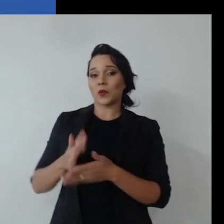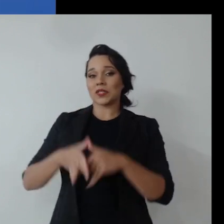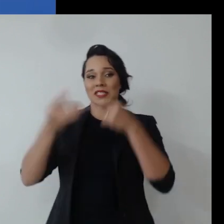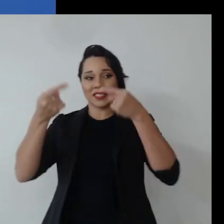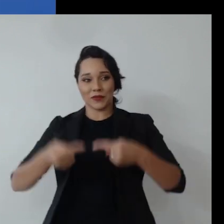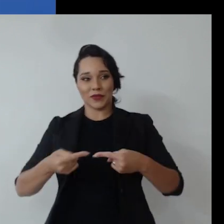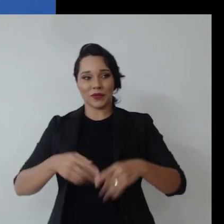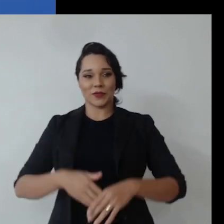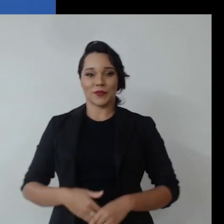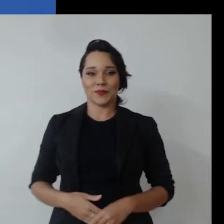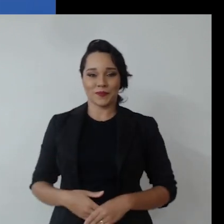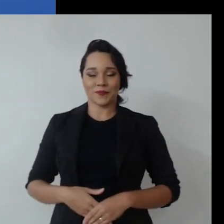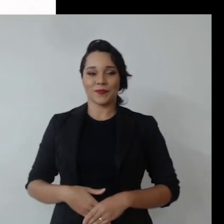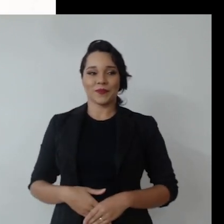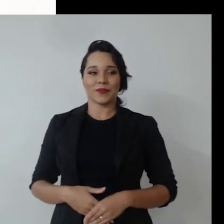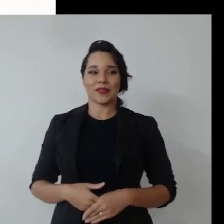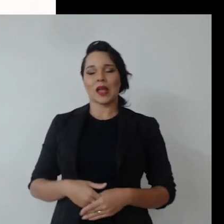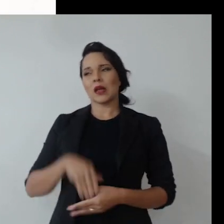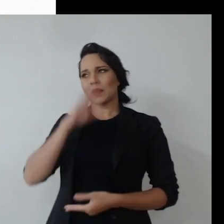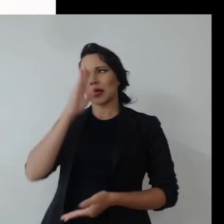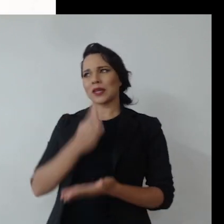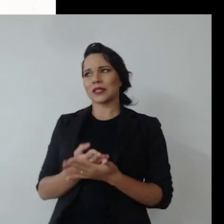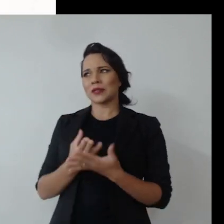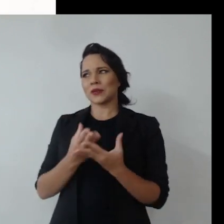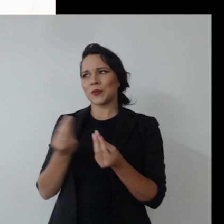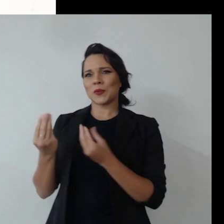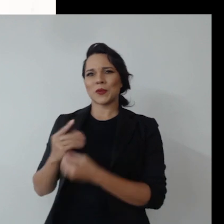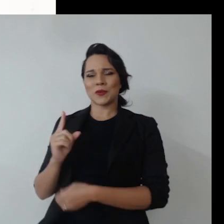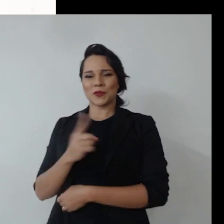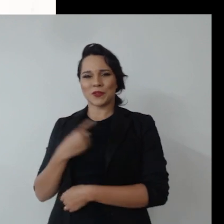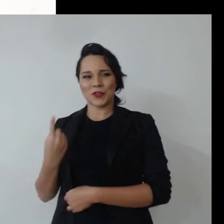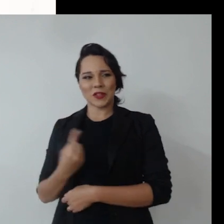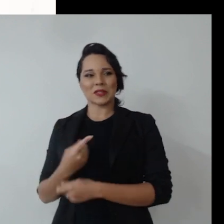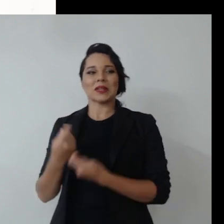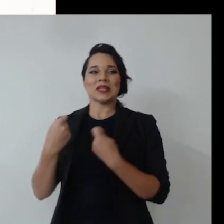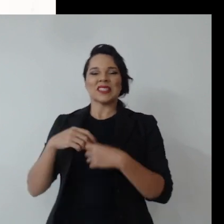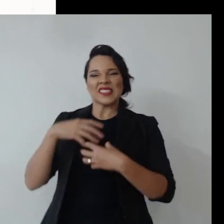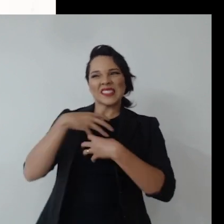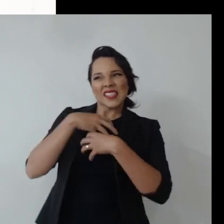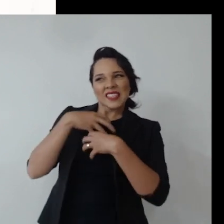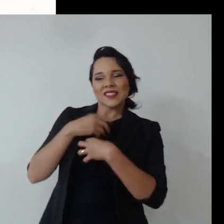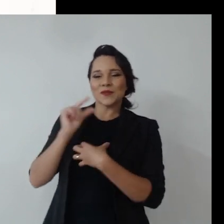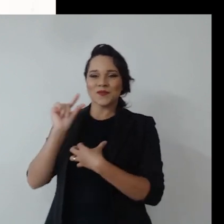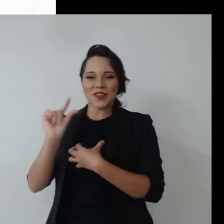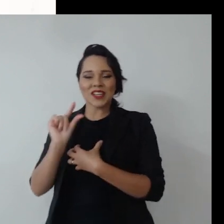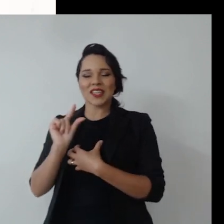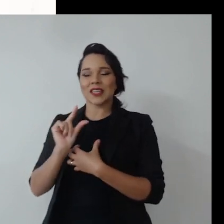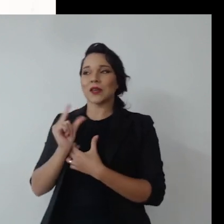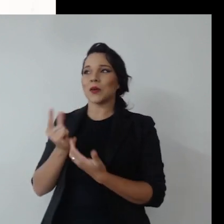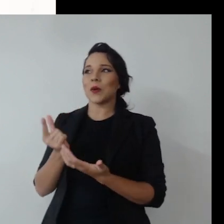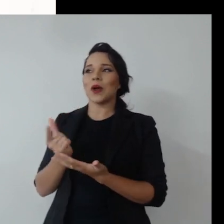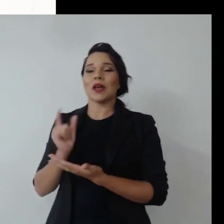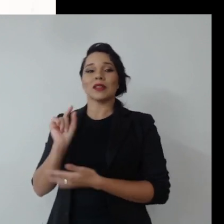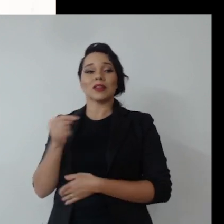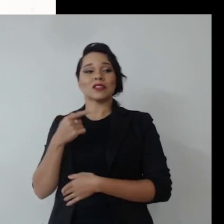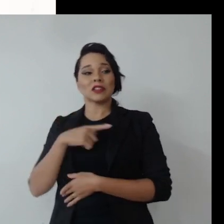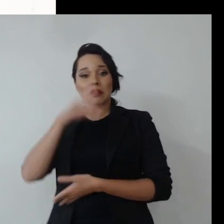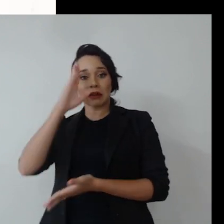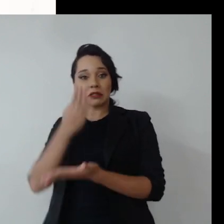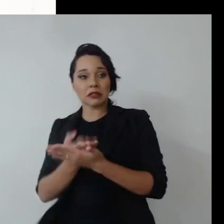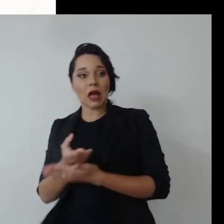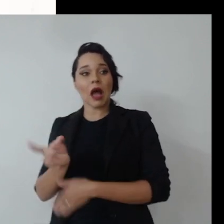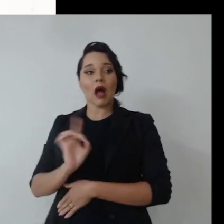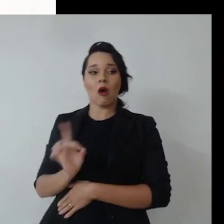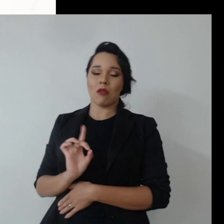alguns desafios que eu acredito que muitos de nós devemos sentir um pouquinho isso na pele ou a gente deve